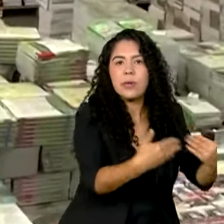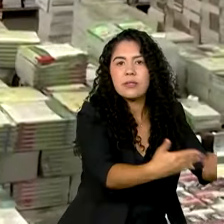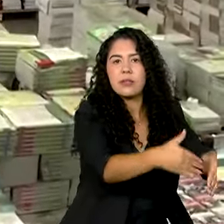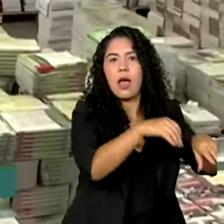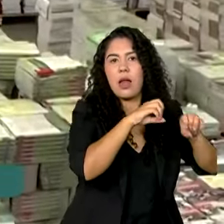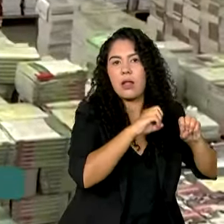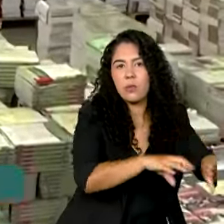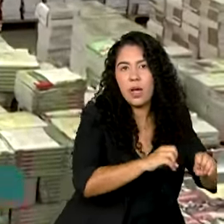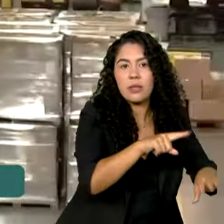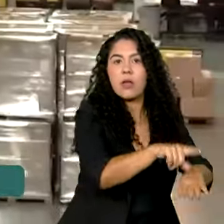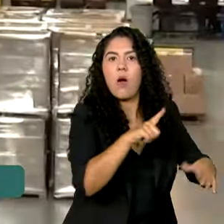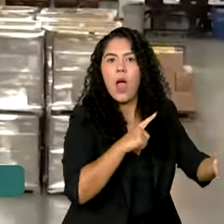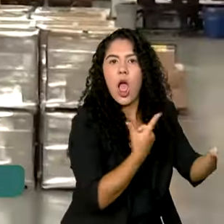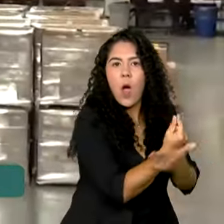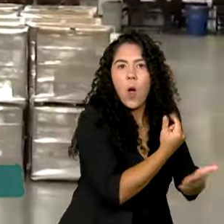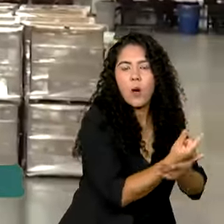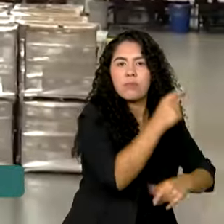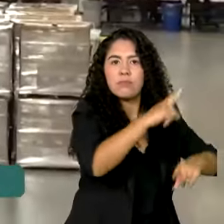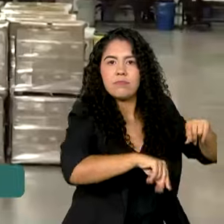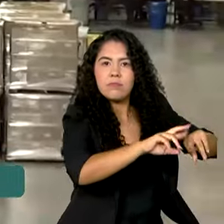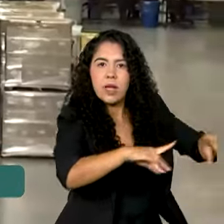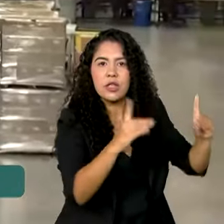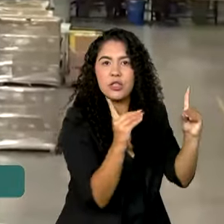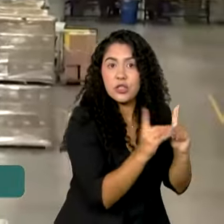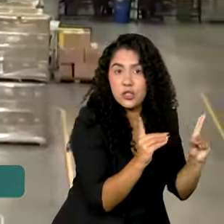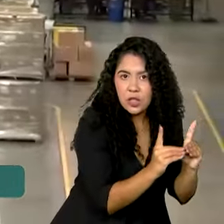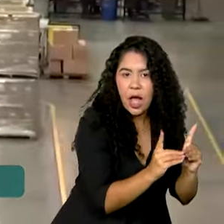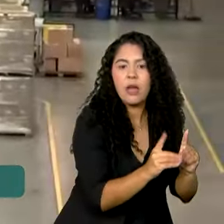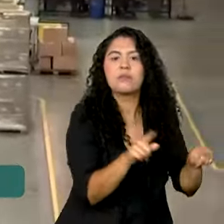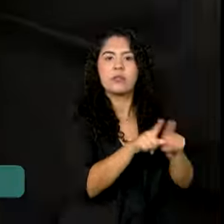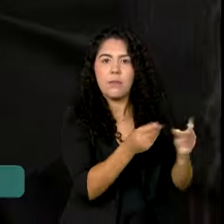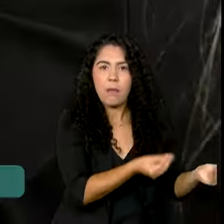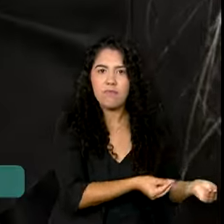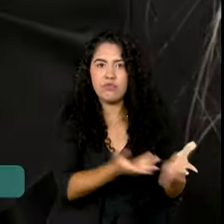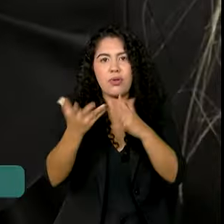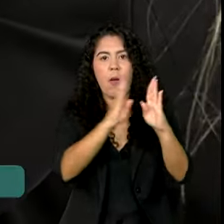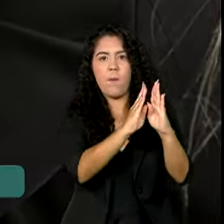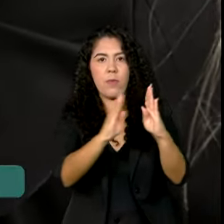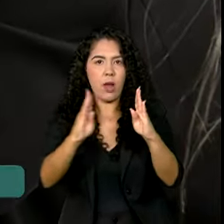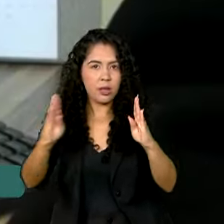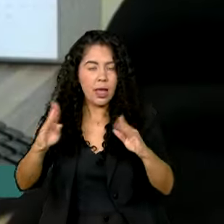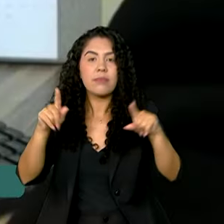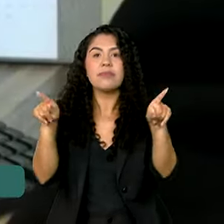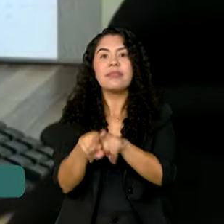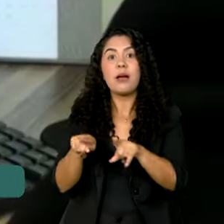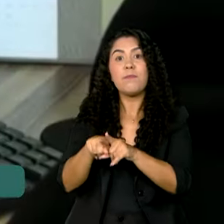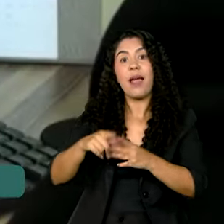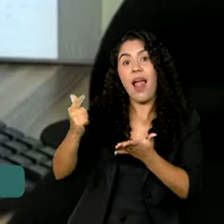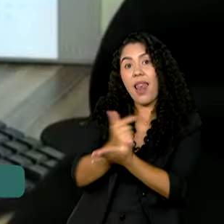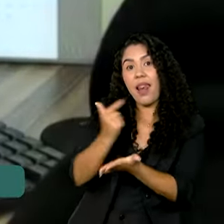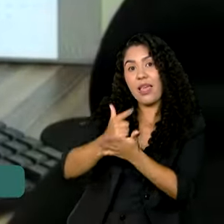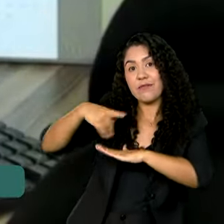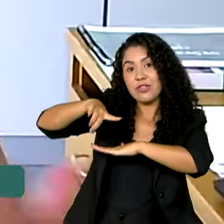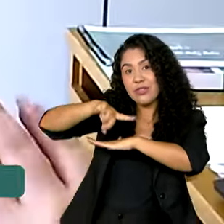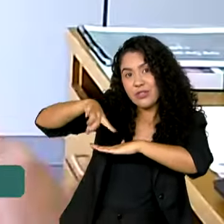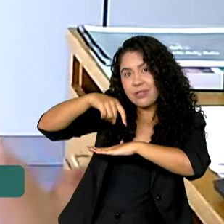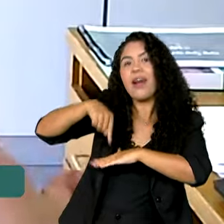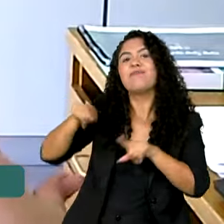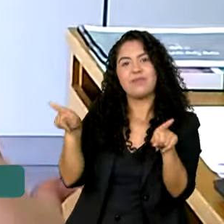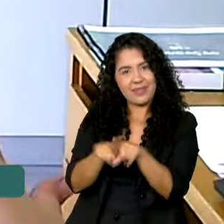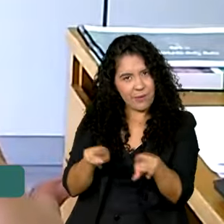livros didáticos para abastecer bibliotecas comunitárias. E o livro digital também terá seu espaço.